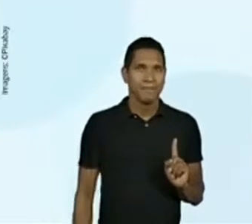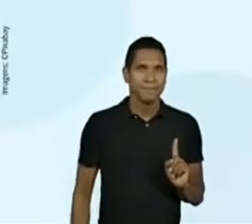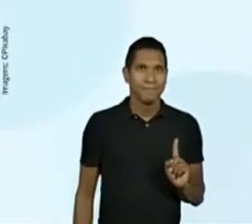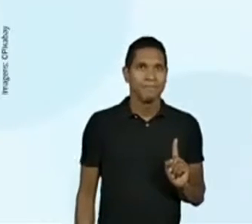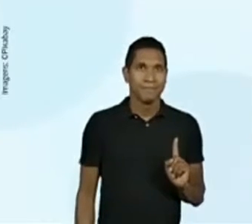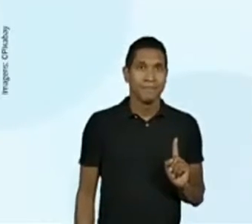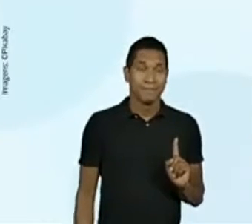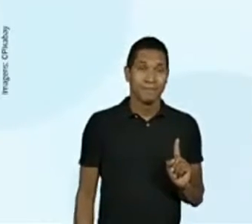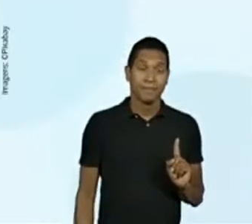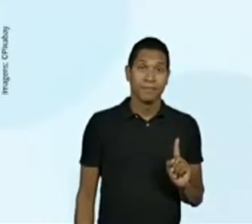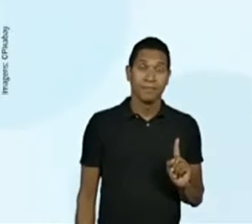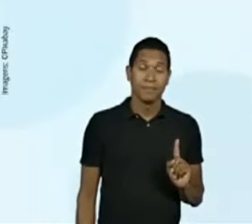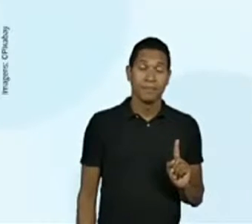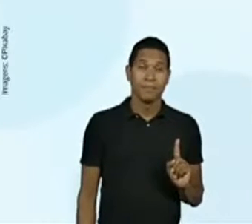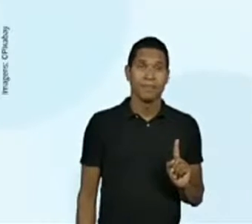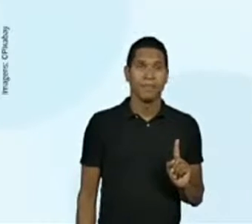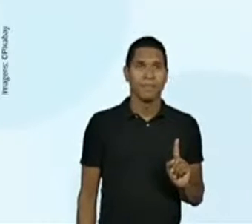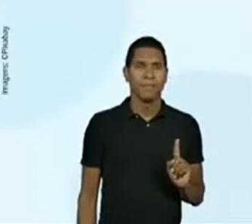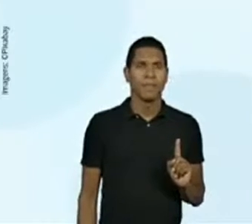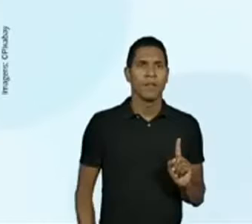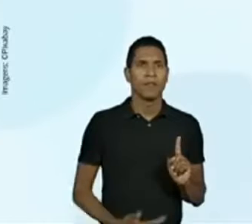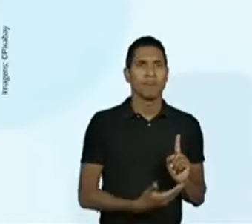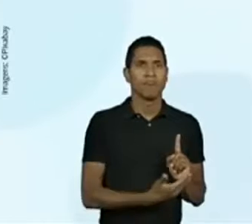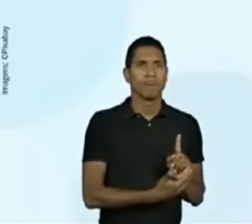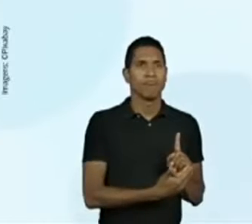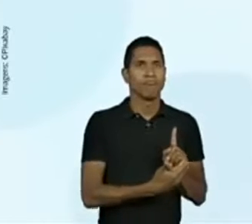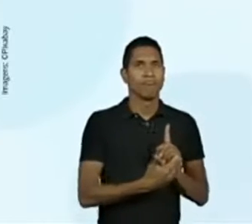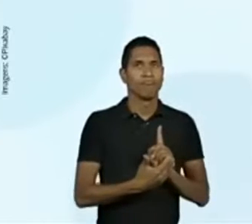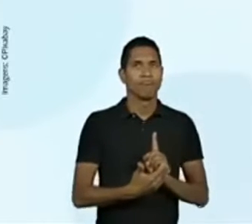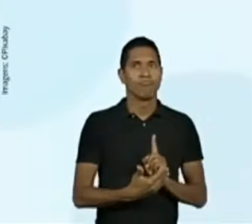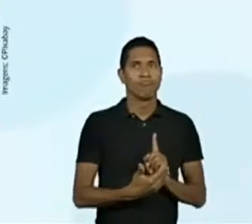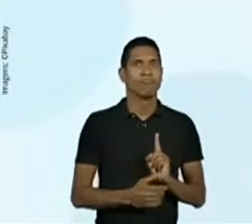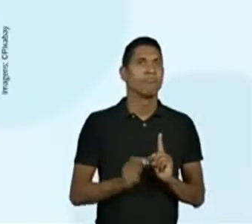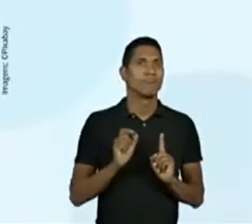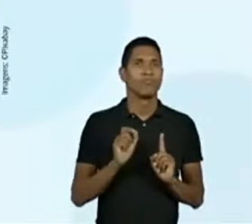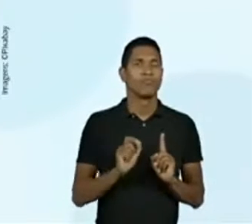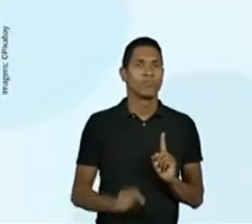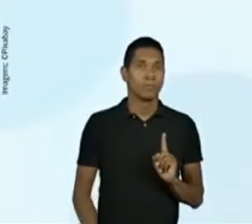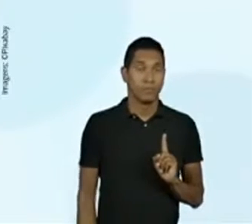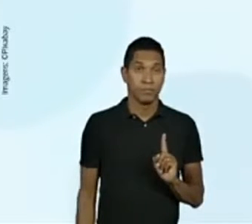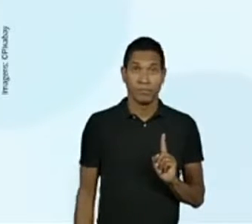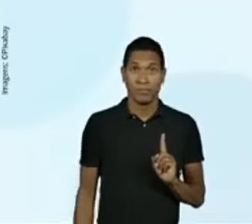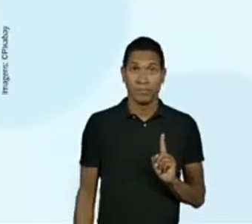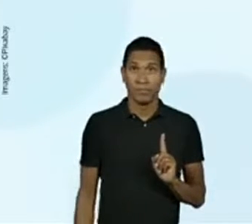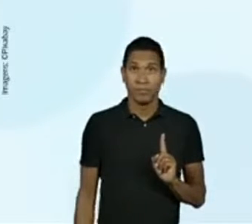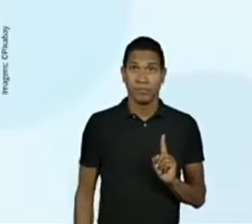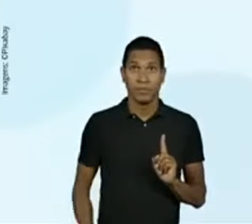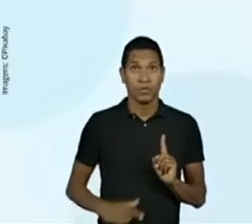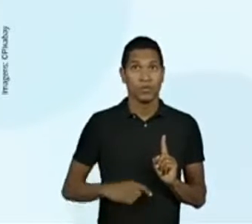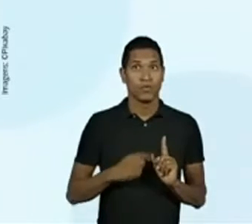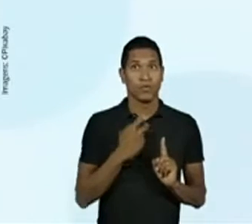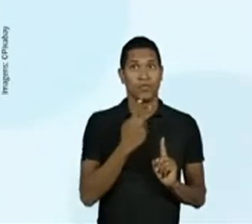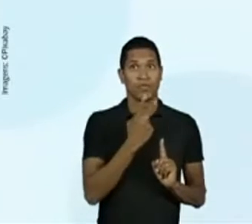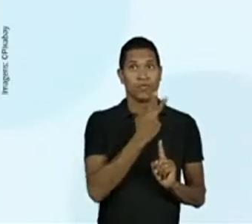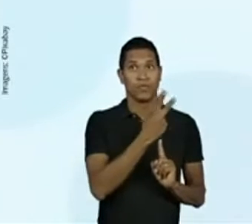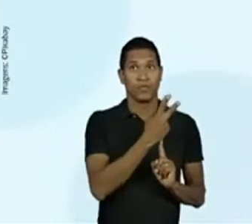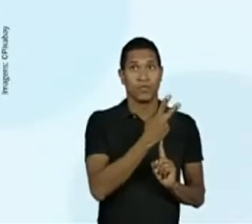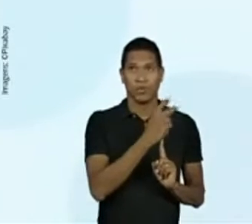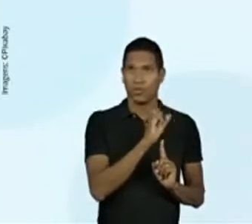32 graus Celsius. Anterior ao 32, tenho 28